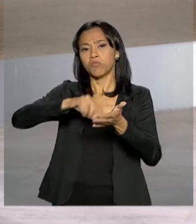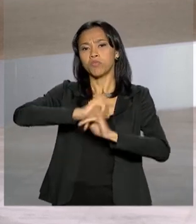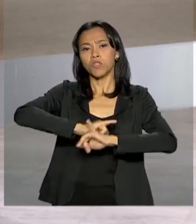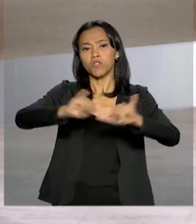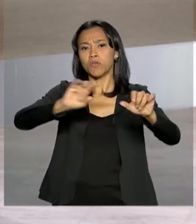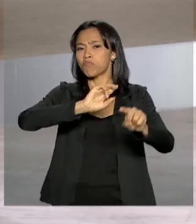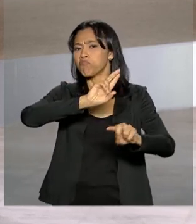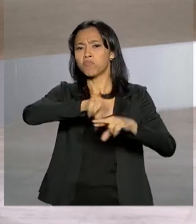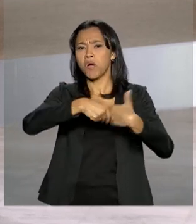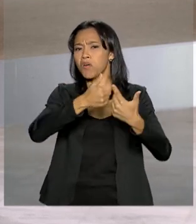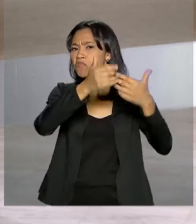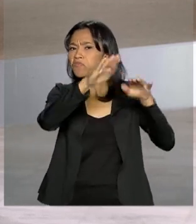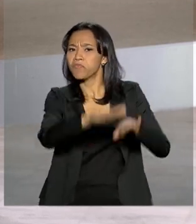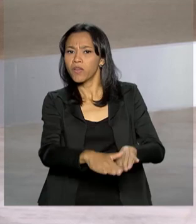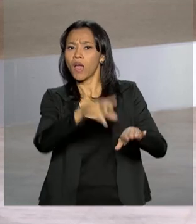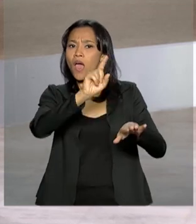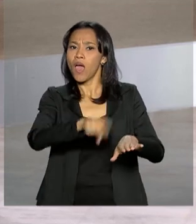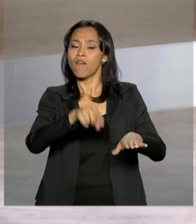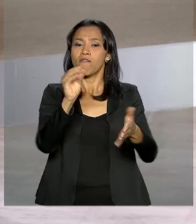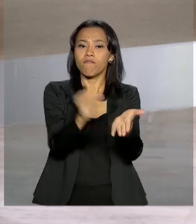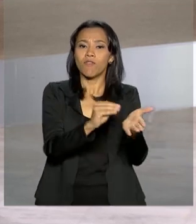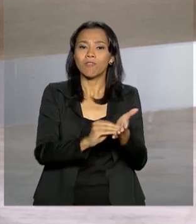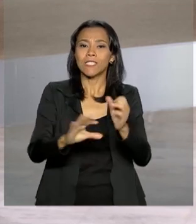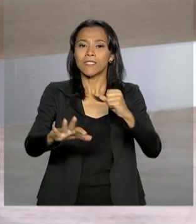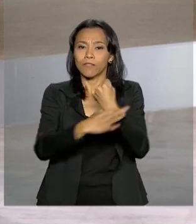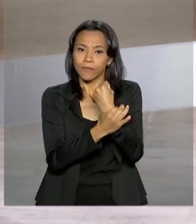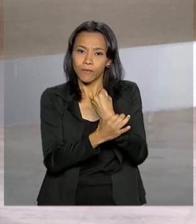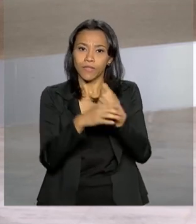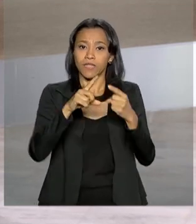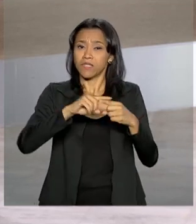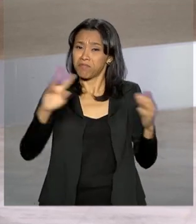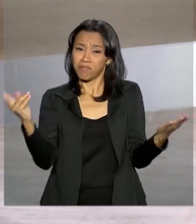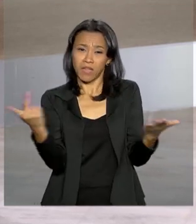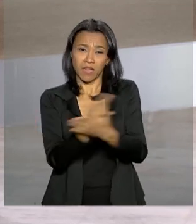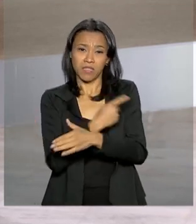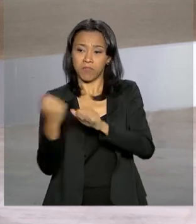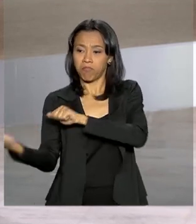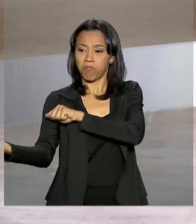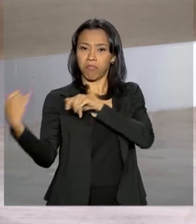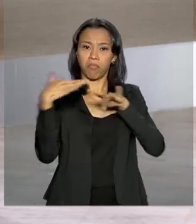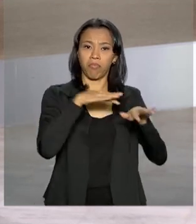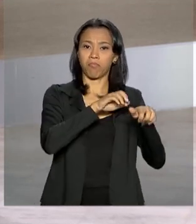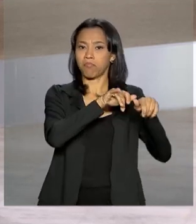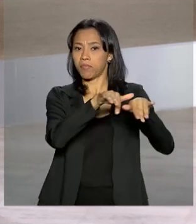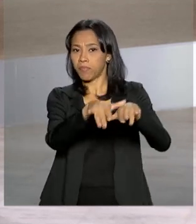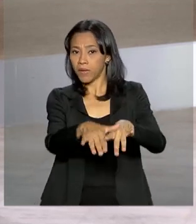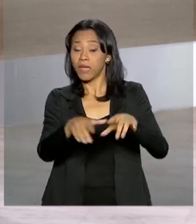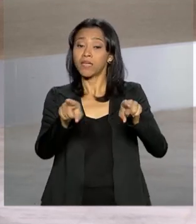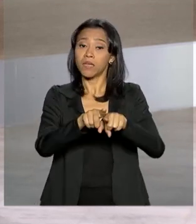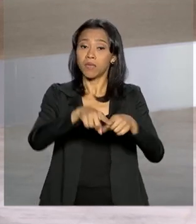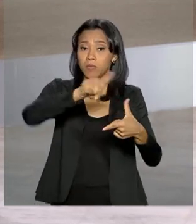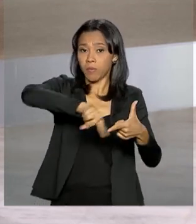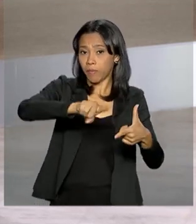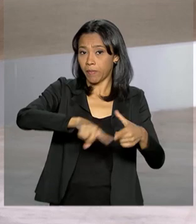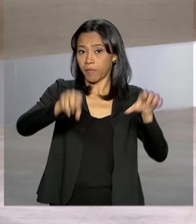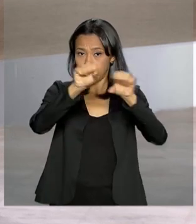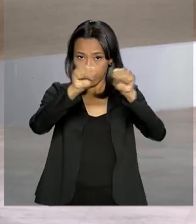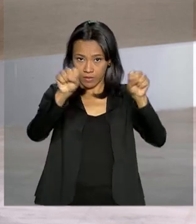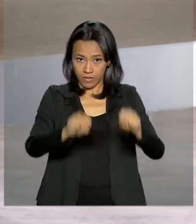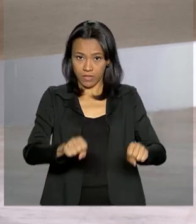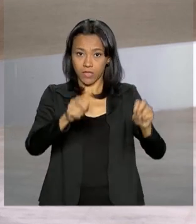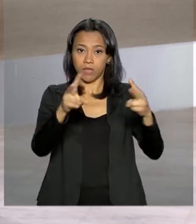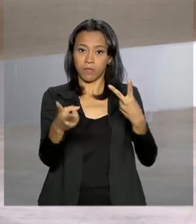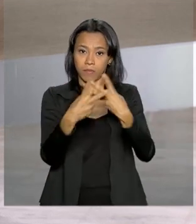instabilidade na segurança pública do Estado, devido às crises migratórias e no sistema penitenciário. Sérgio Moro